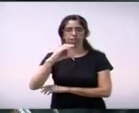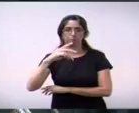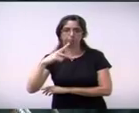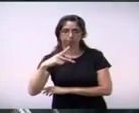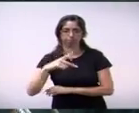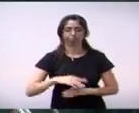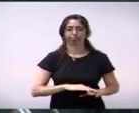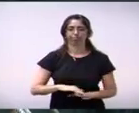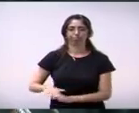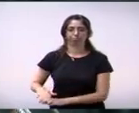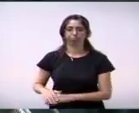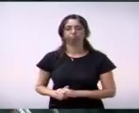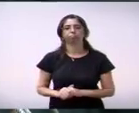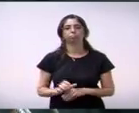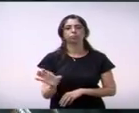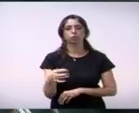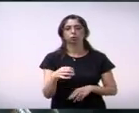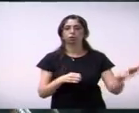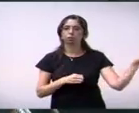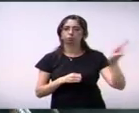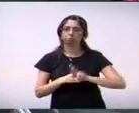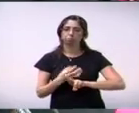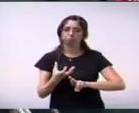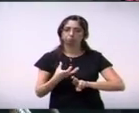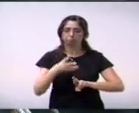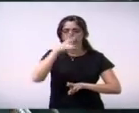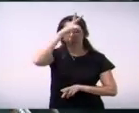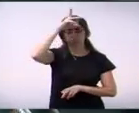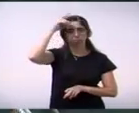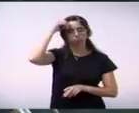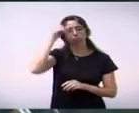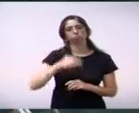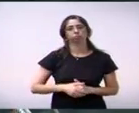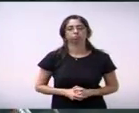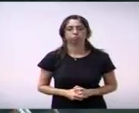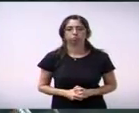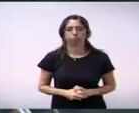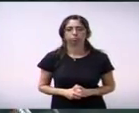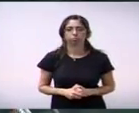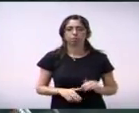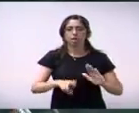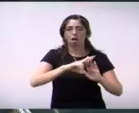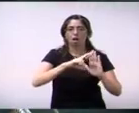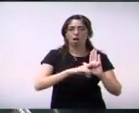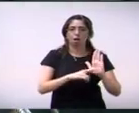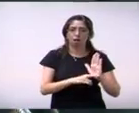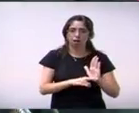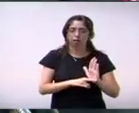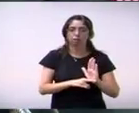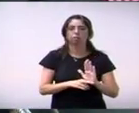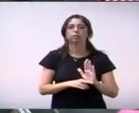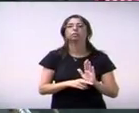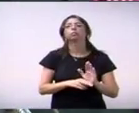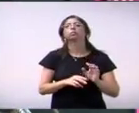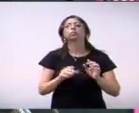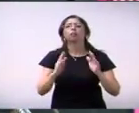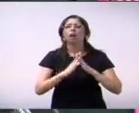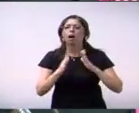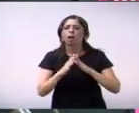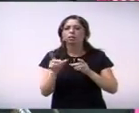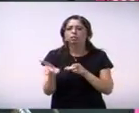vereador Tigo Ida Paz requer informações ao Executivo quanto aos critérios usados para a venda de casas